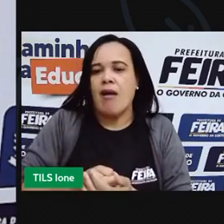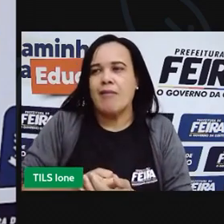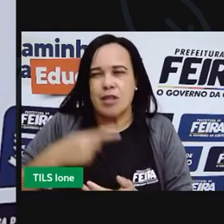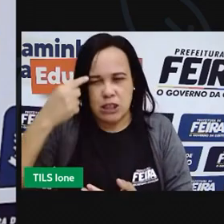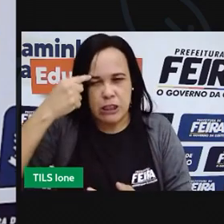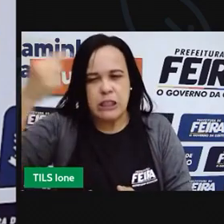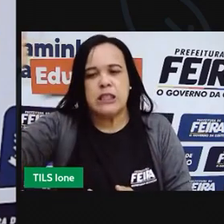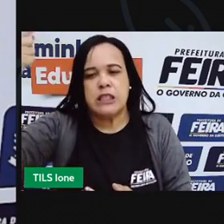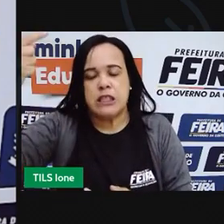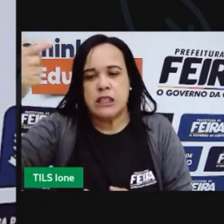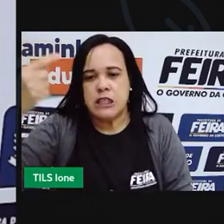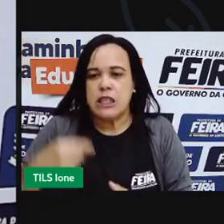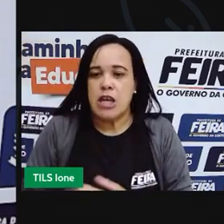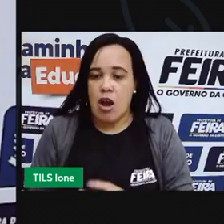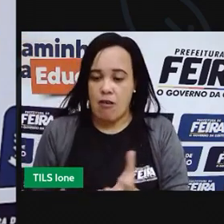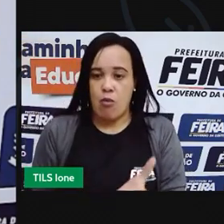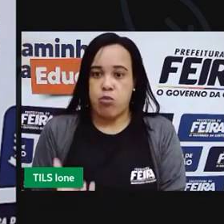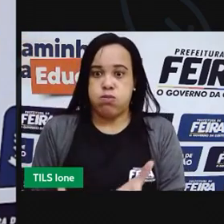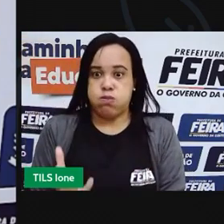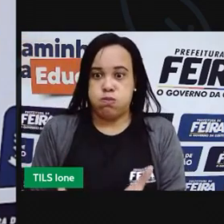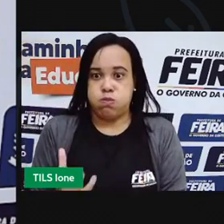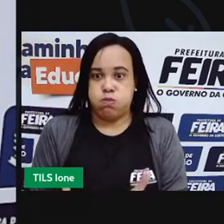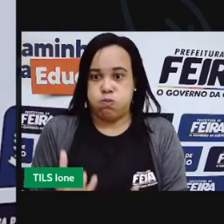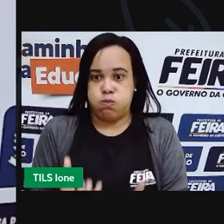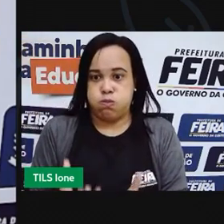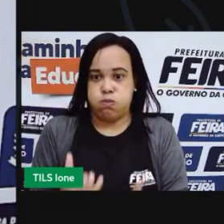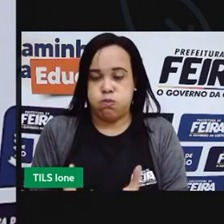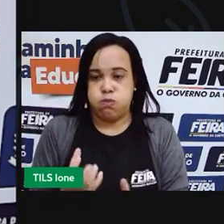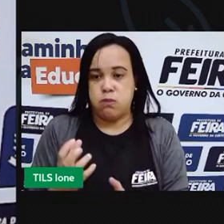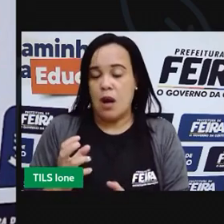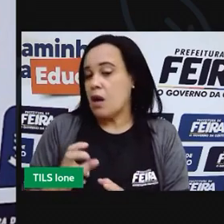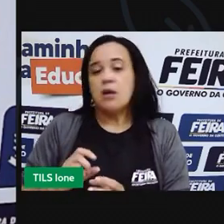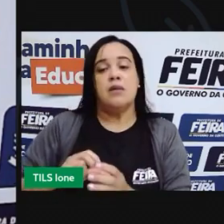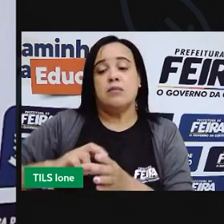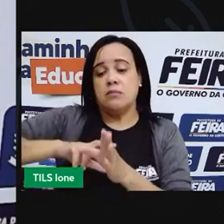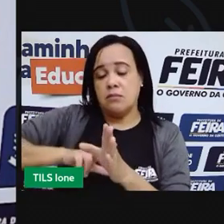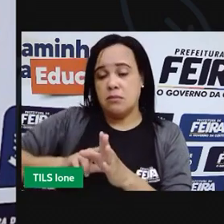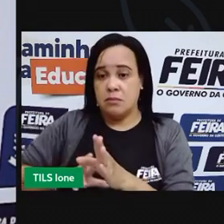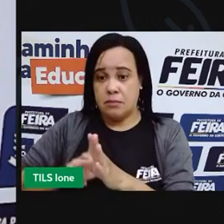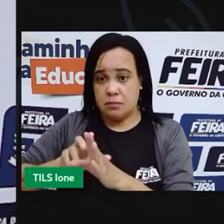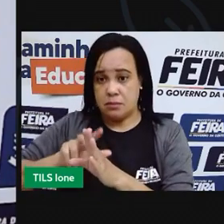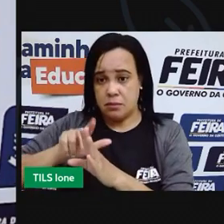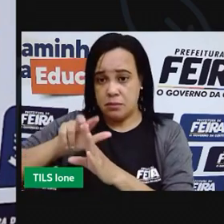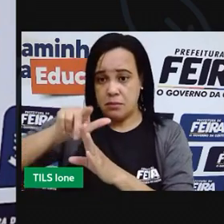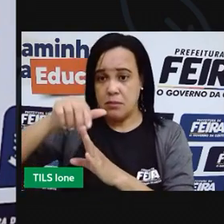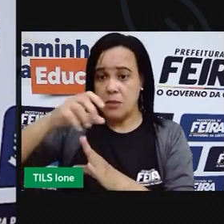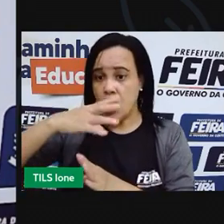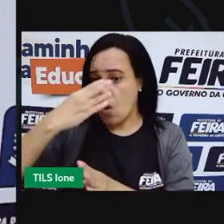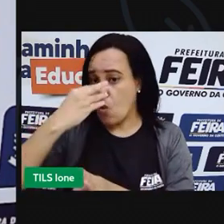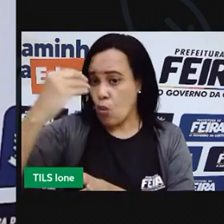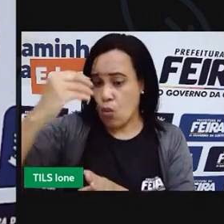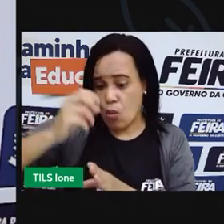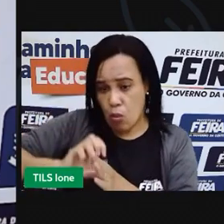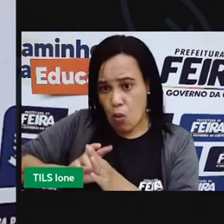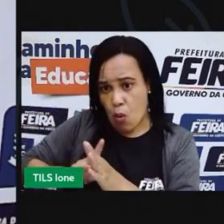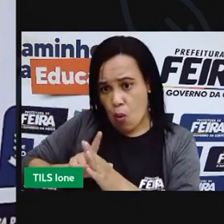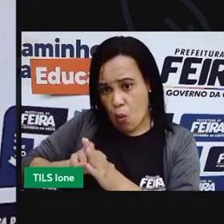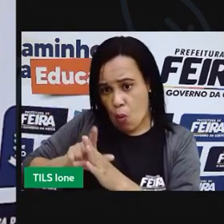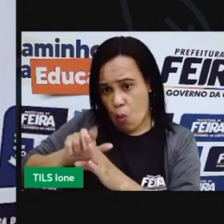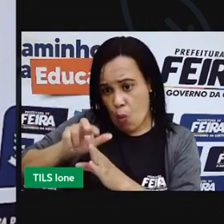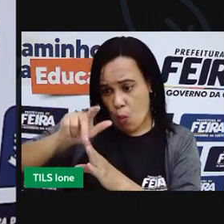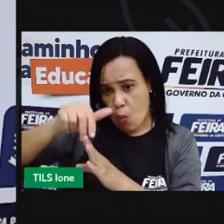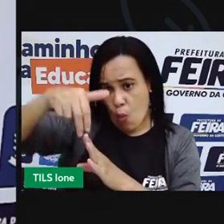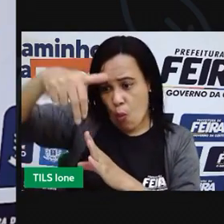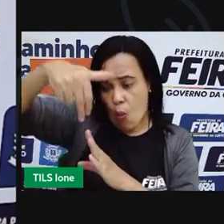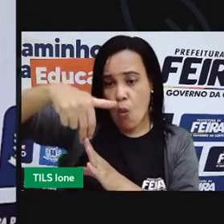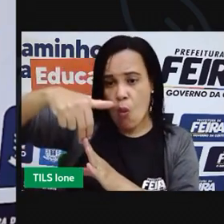fogo na chaminé, colocar madeira ali para queimar na lareira. E aí, o fogo